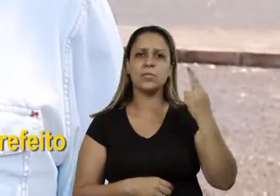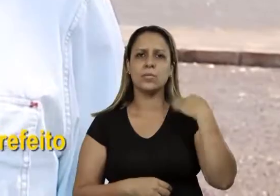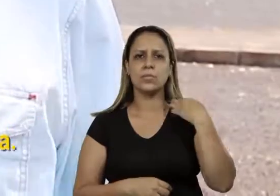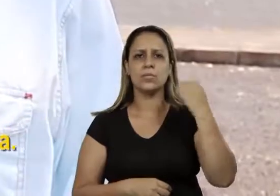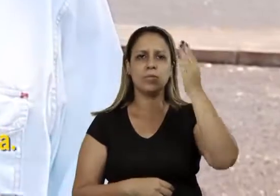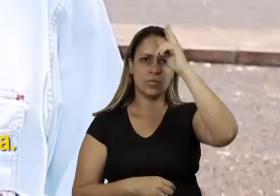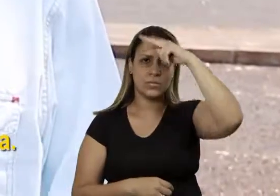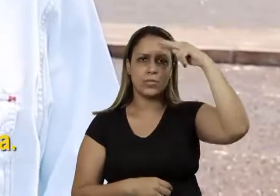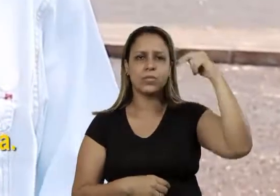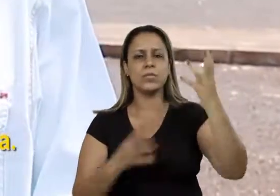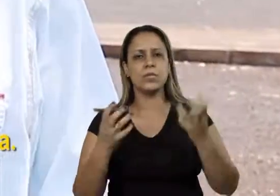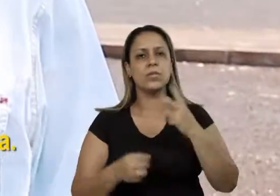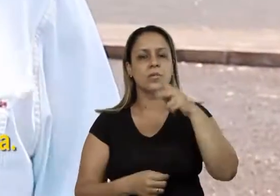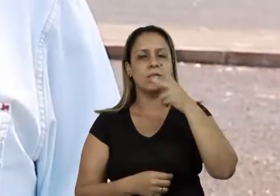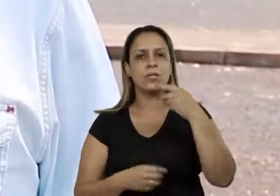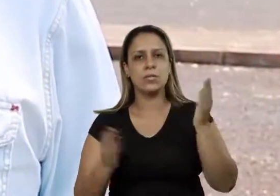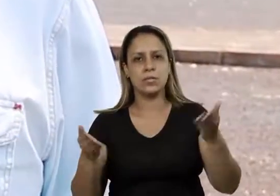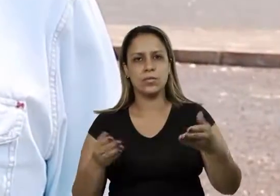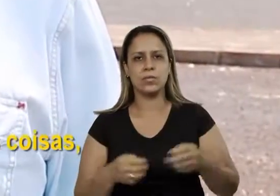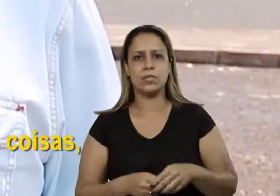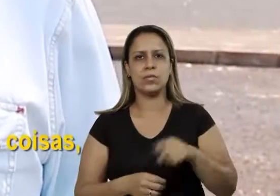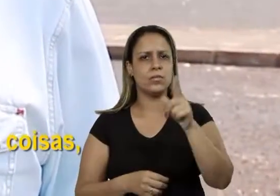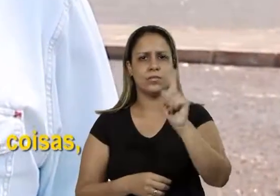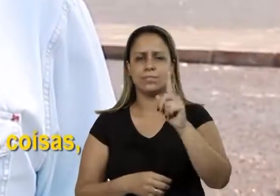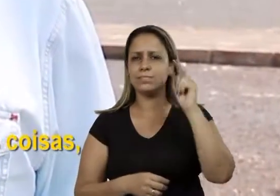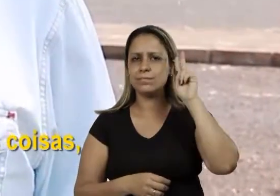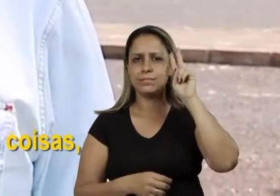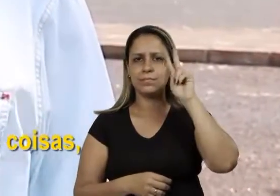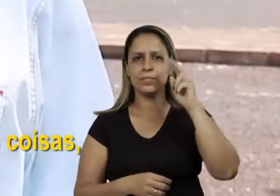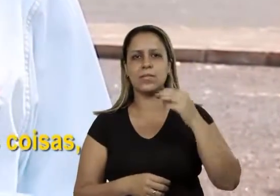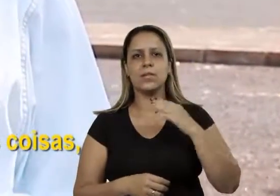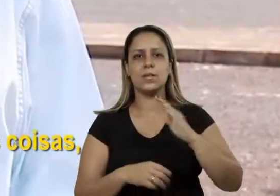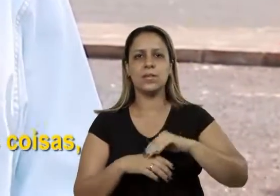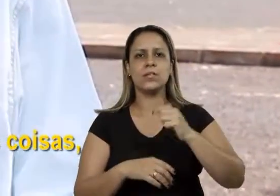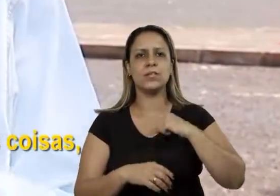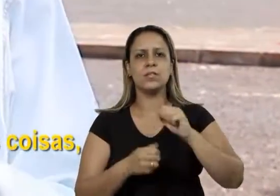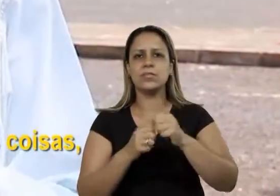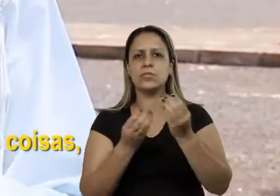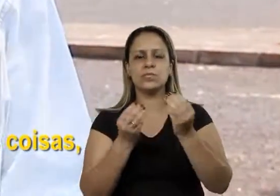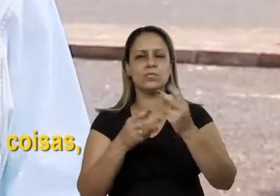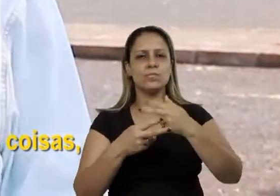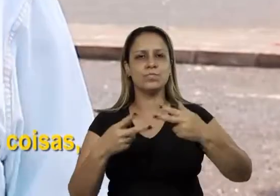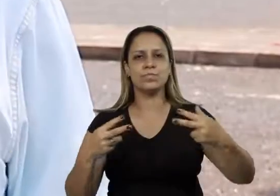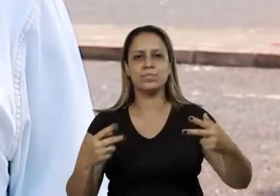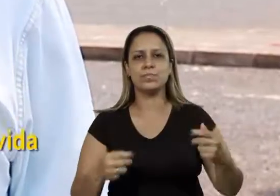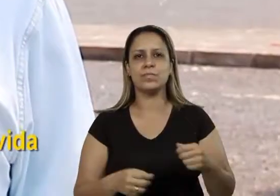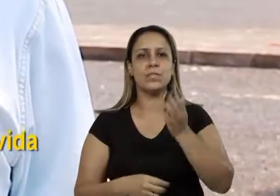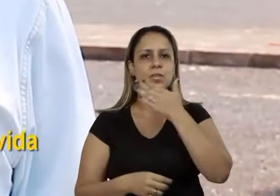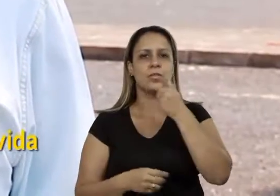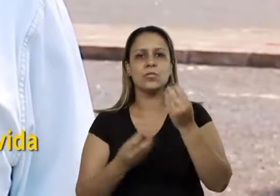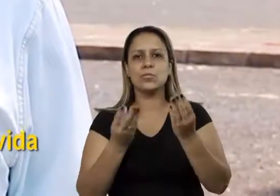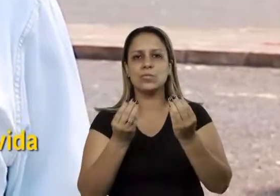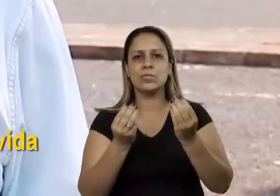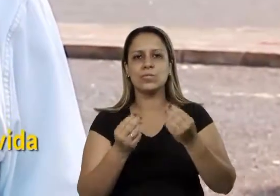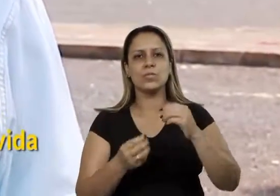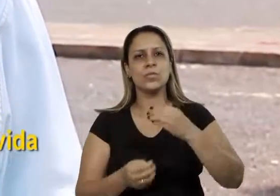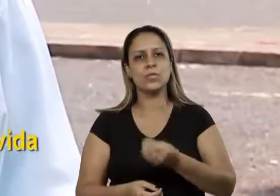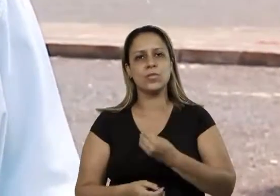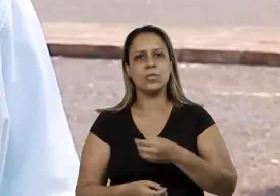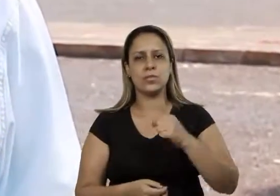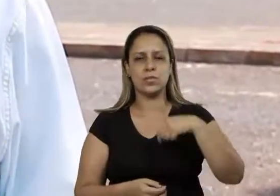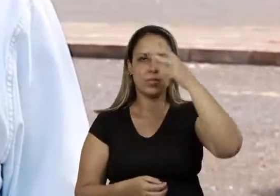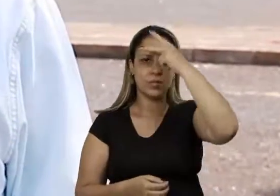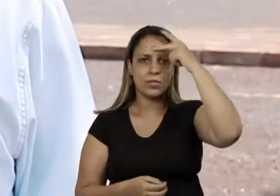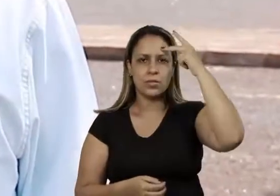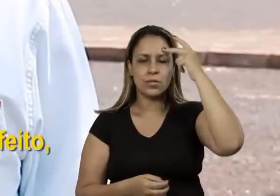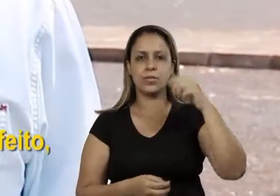prefeito, que eu quero falar agora. Você não se lembra, mas eu fiz muitas coisas que melhoraram muito a vida